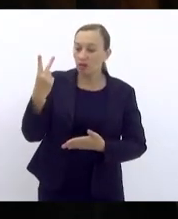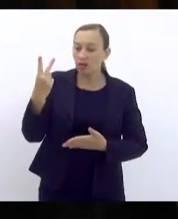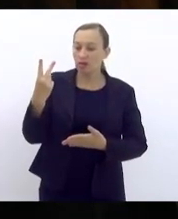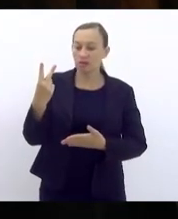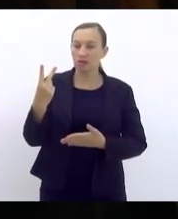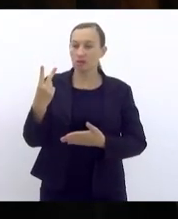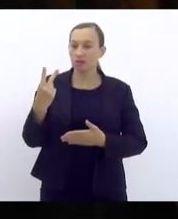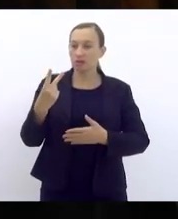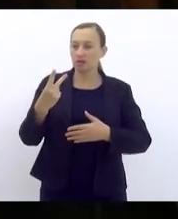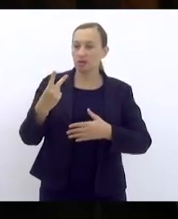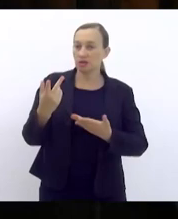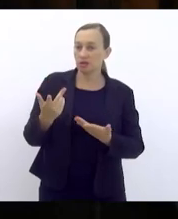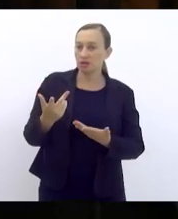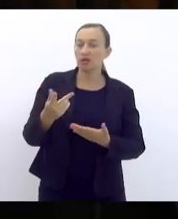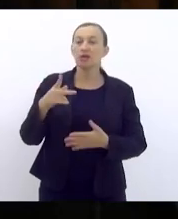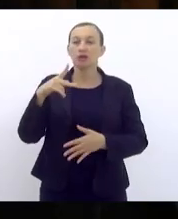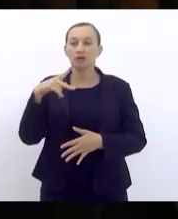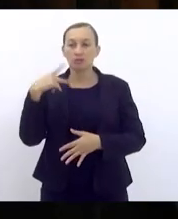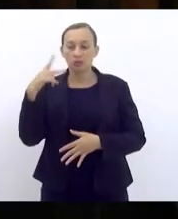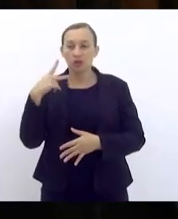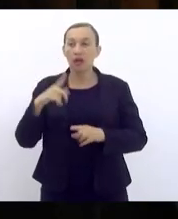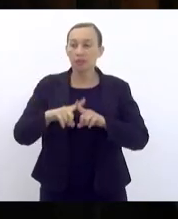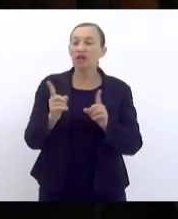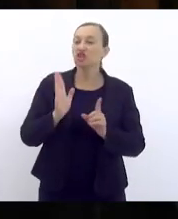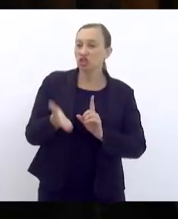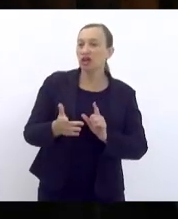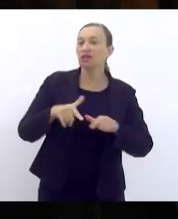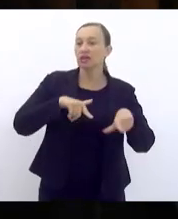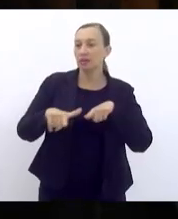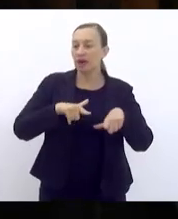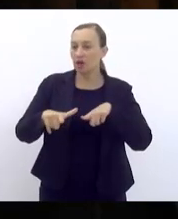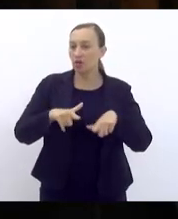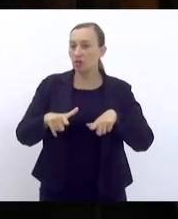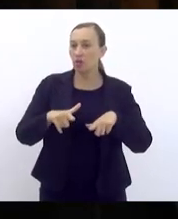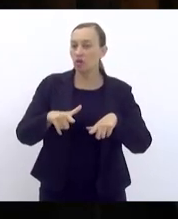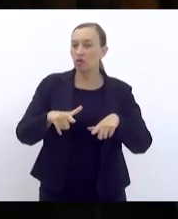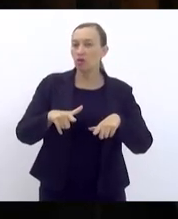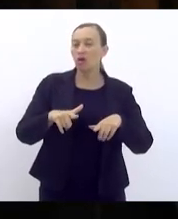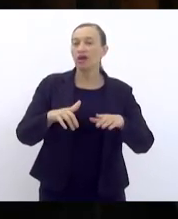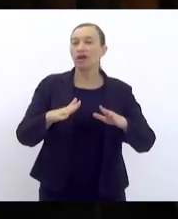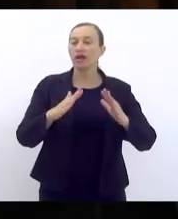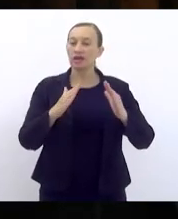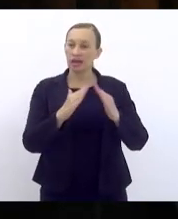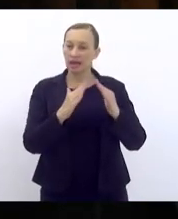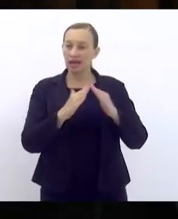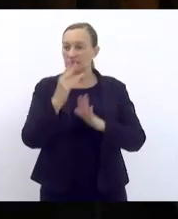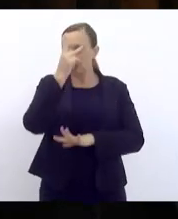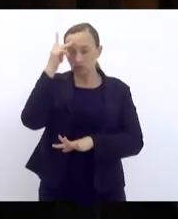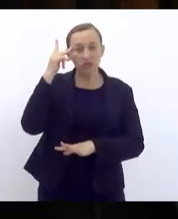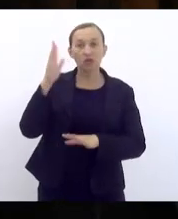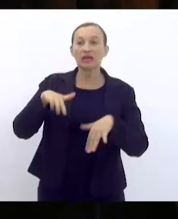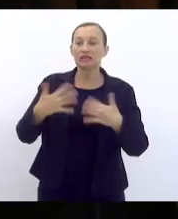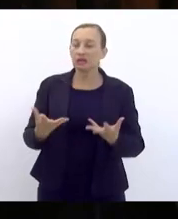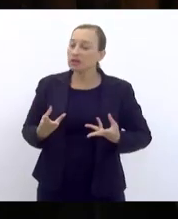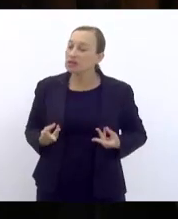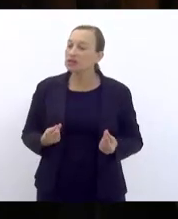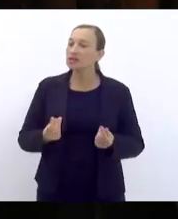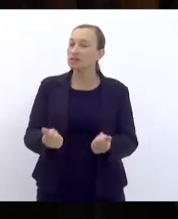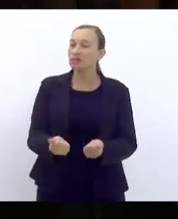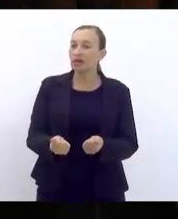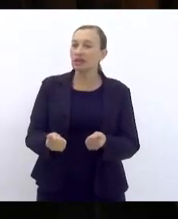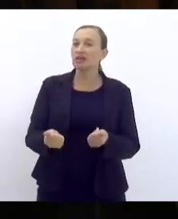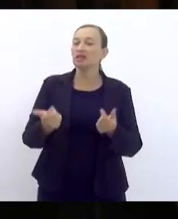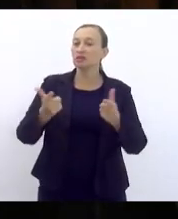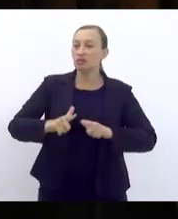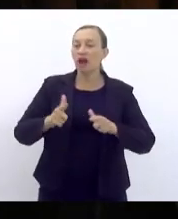política, Benedita já trabalhou como empregada doméstica. Então, foi, inclusive, dessa sensibilidade, desse lugar que ela ocupou,